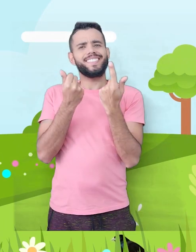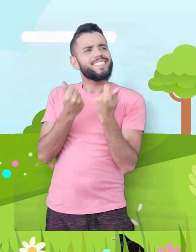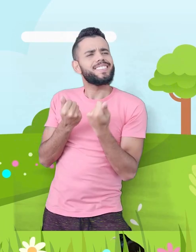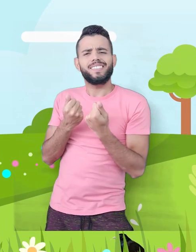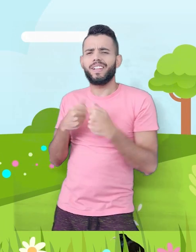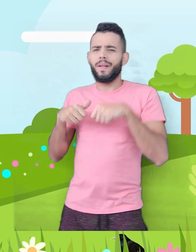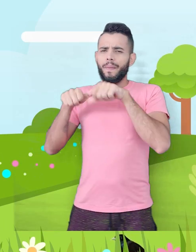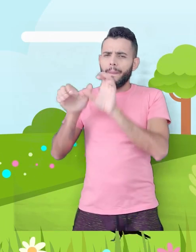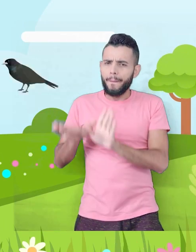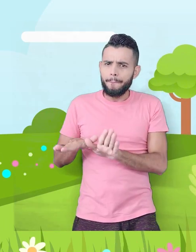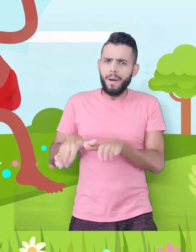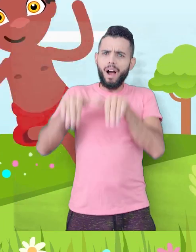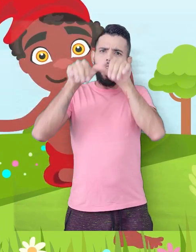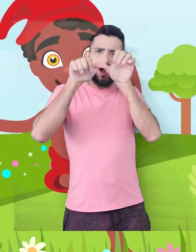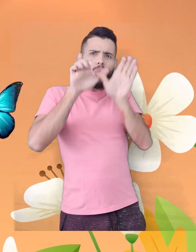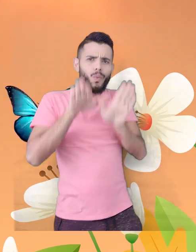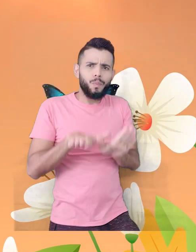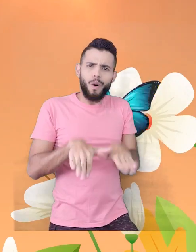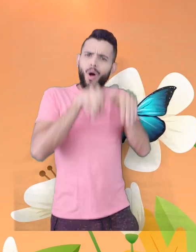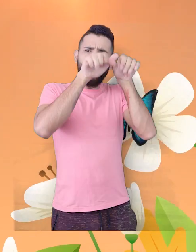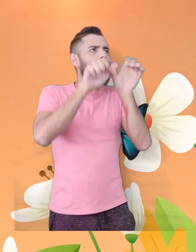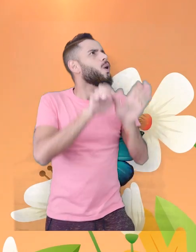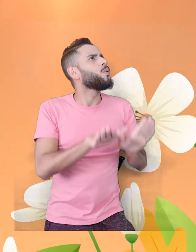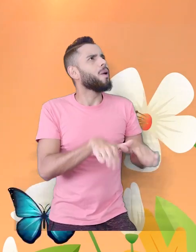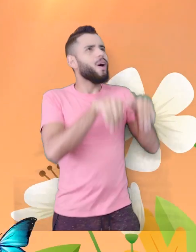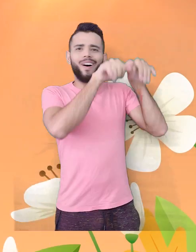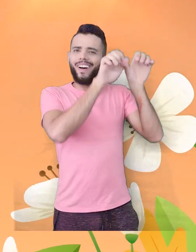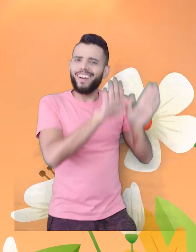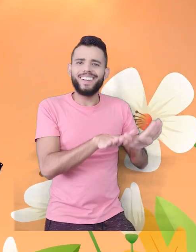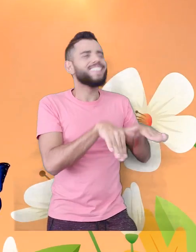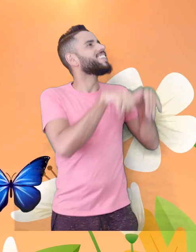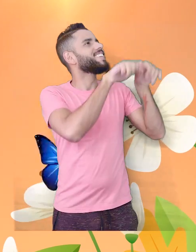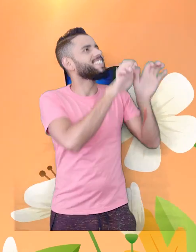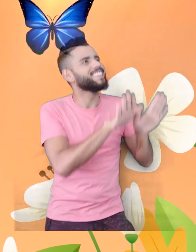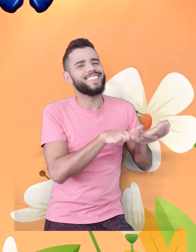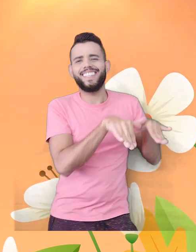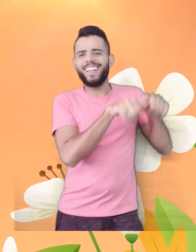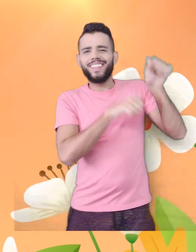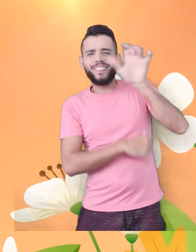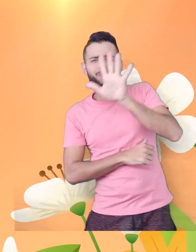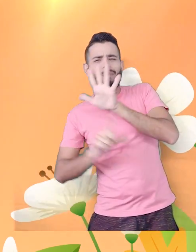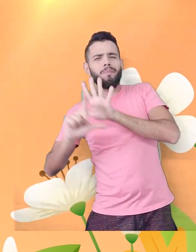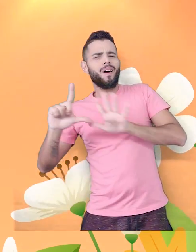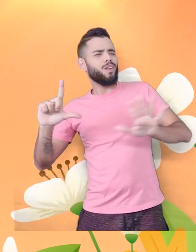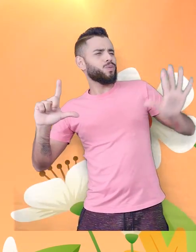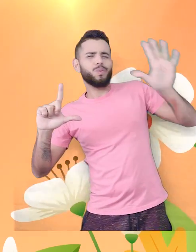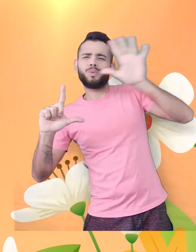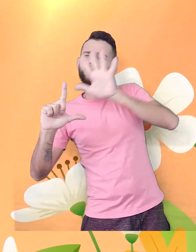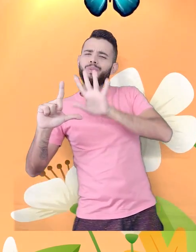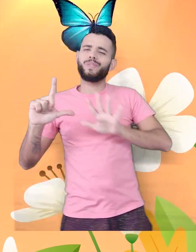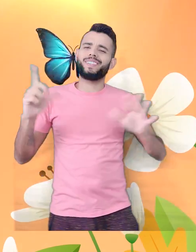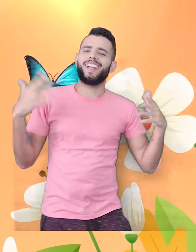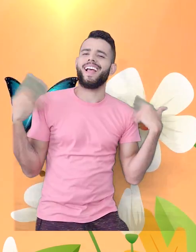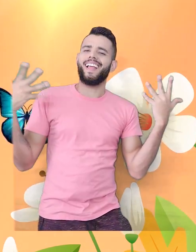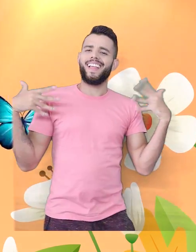saci a saltar no ar Alegrando a paisagem Em cada